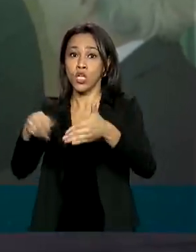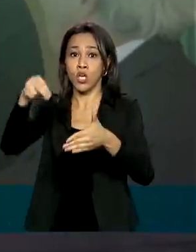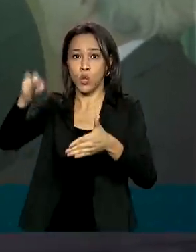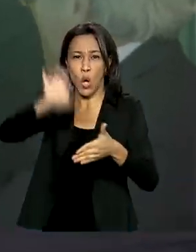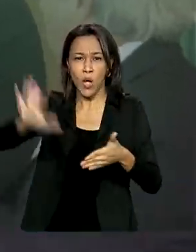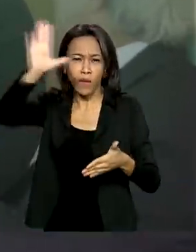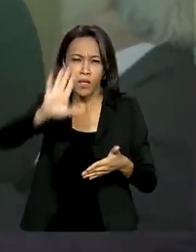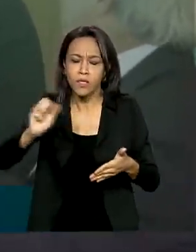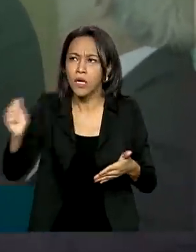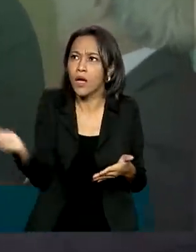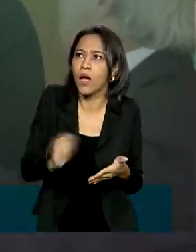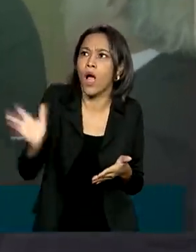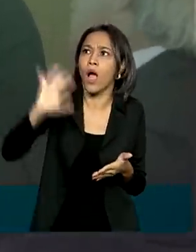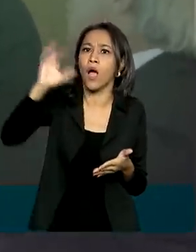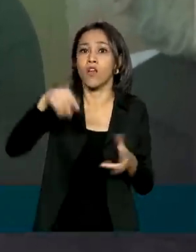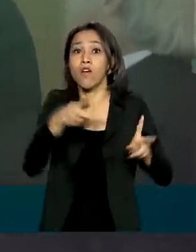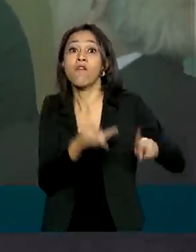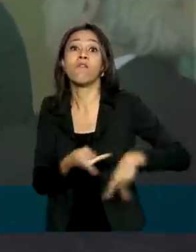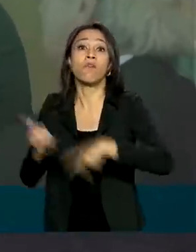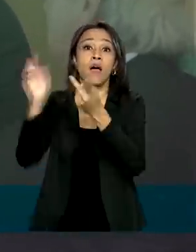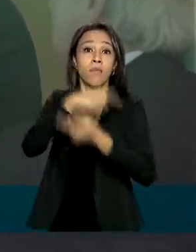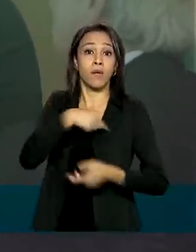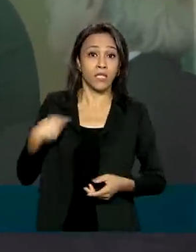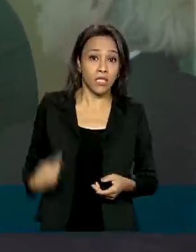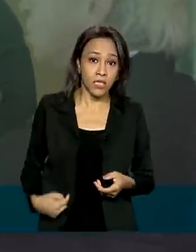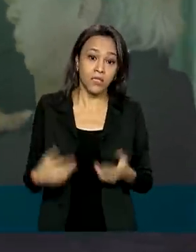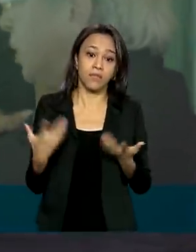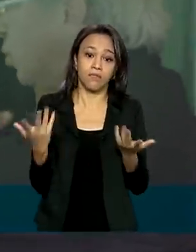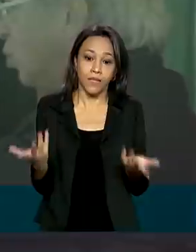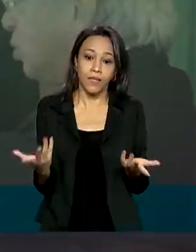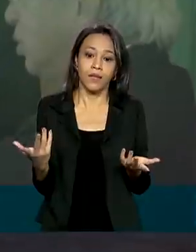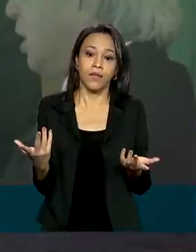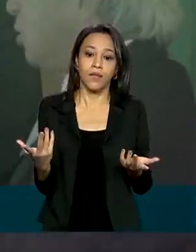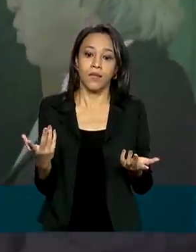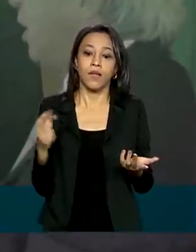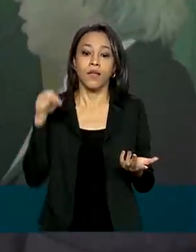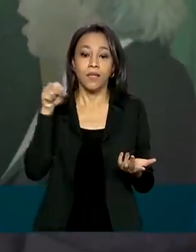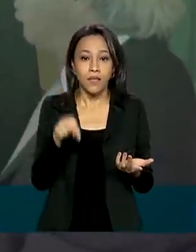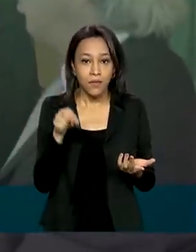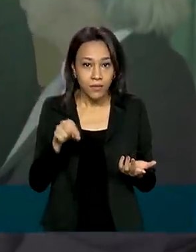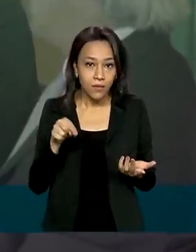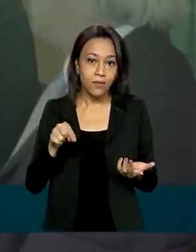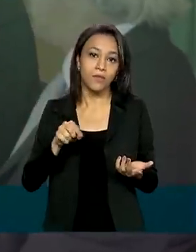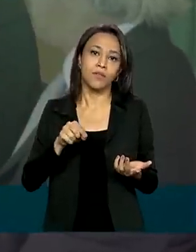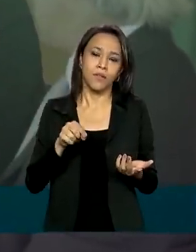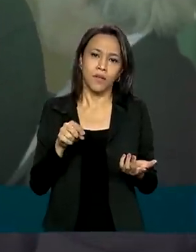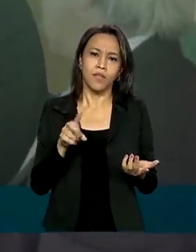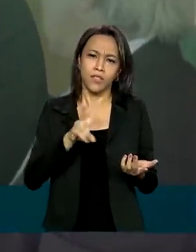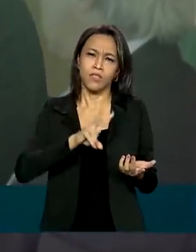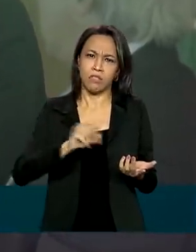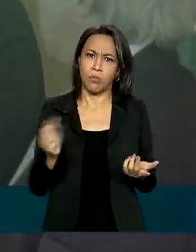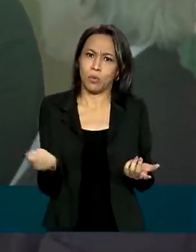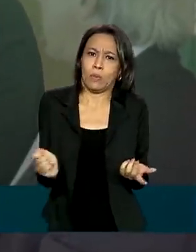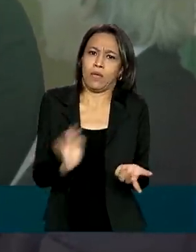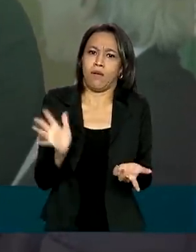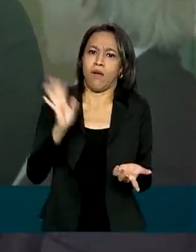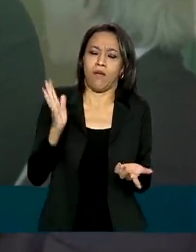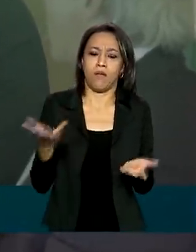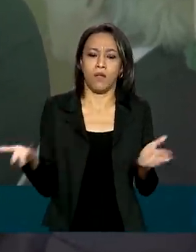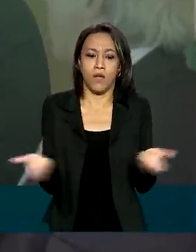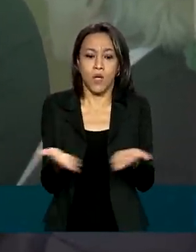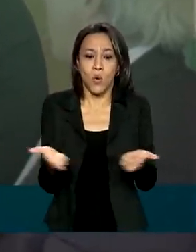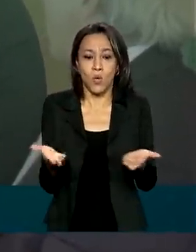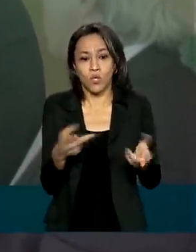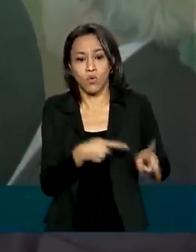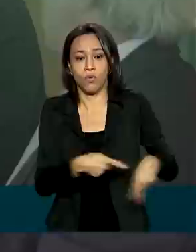mais caro, se for para a China, vira aço e voltar. Isso tudo pelo custo de transporte absurdamente elevado. E hoje, quando vai